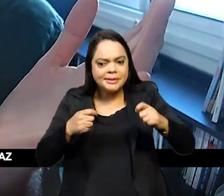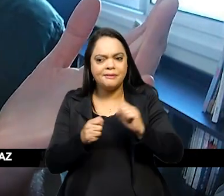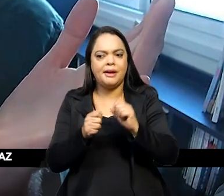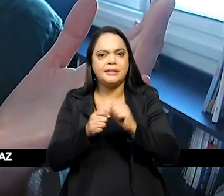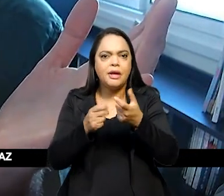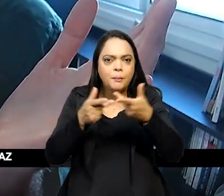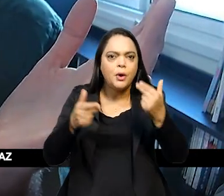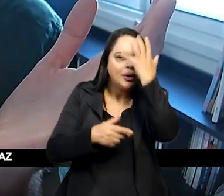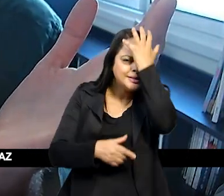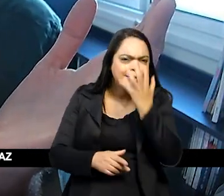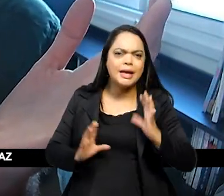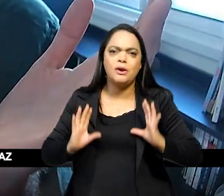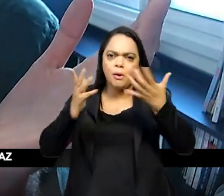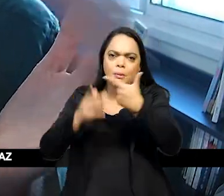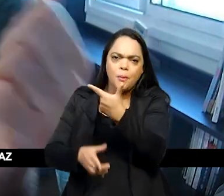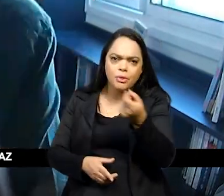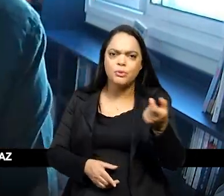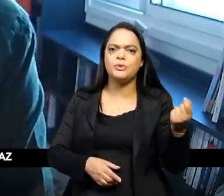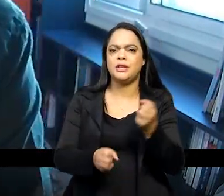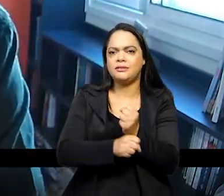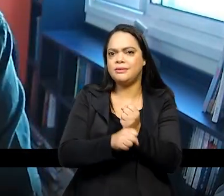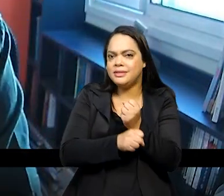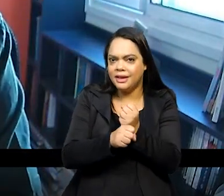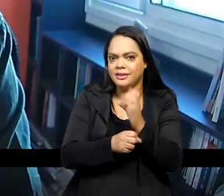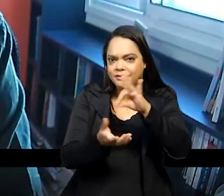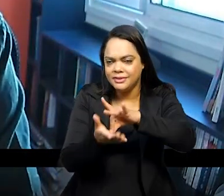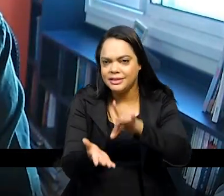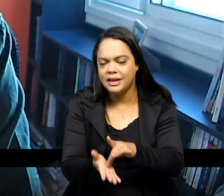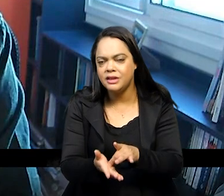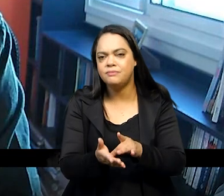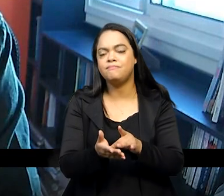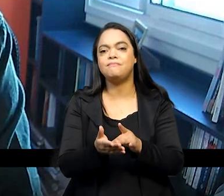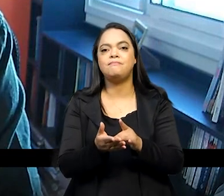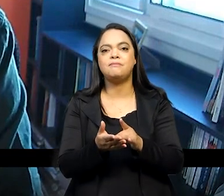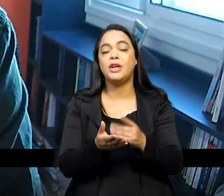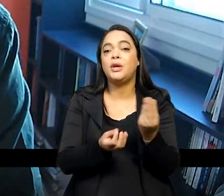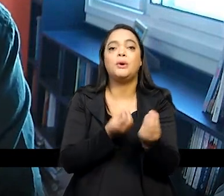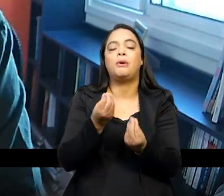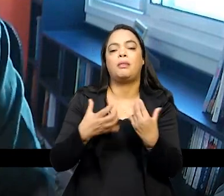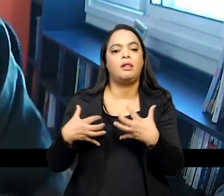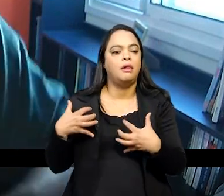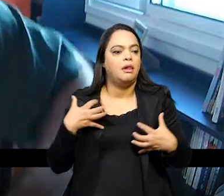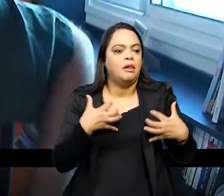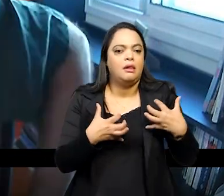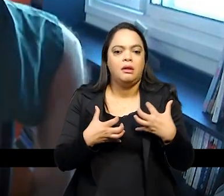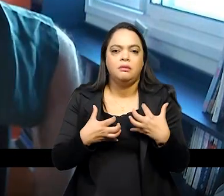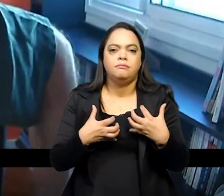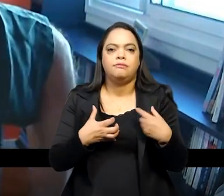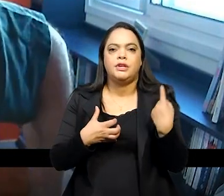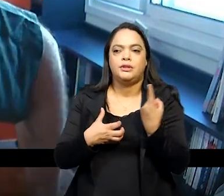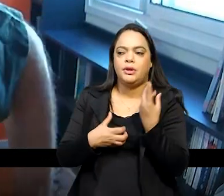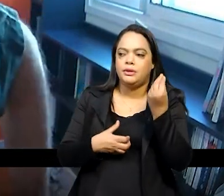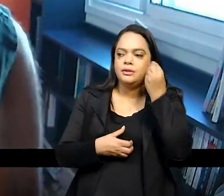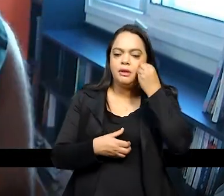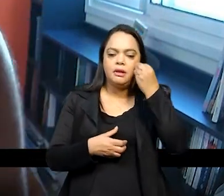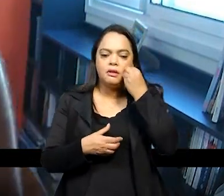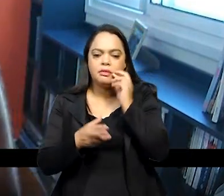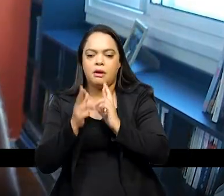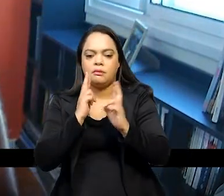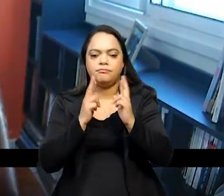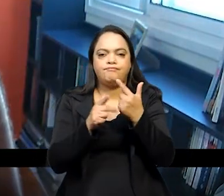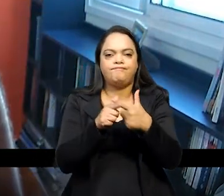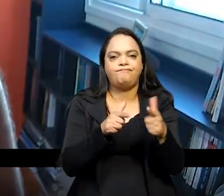feita nesse bicentenário não é o a gente faz com essas inquietudes a gente tenta resolver os nossos problemas